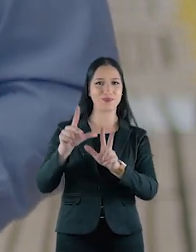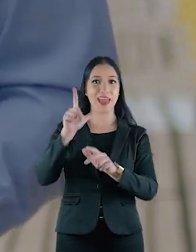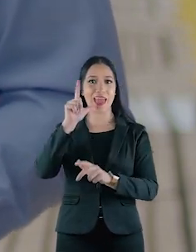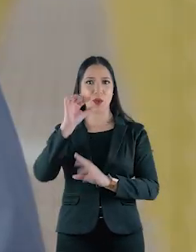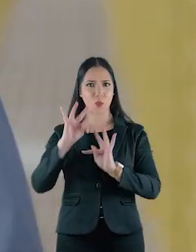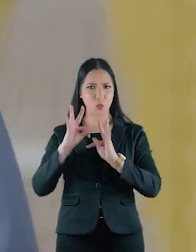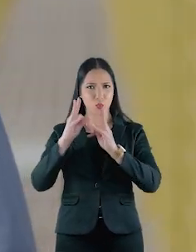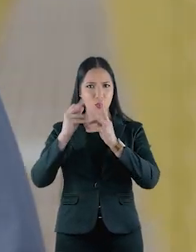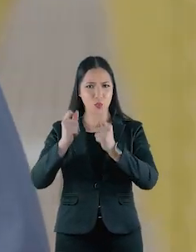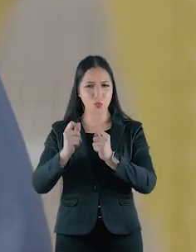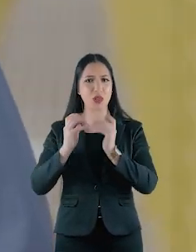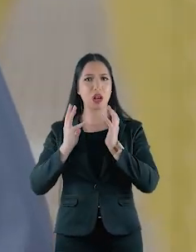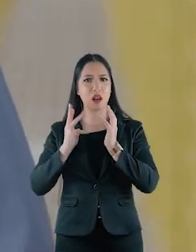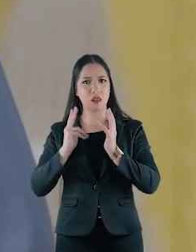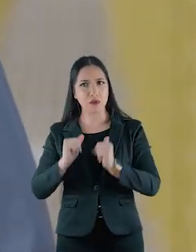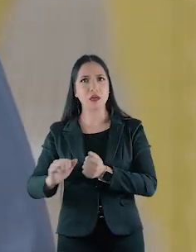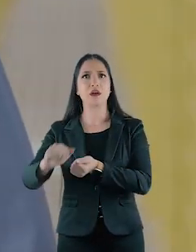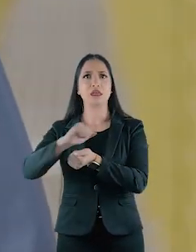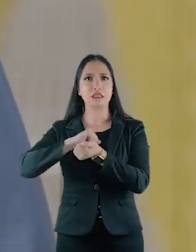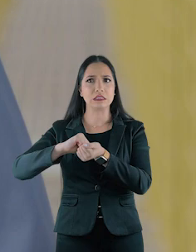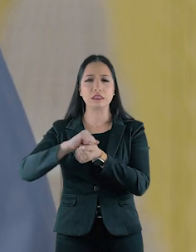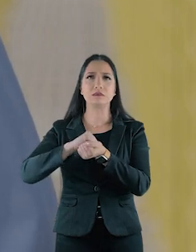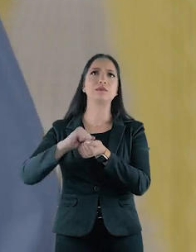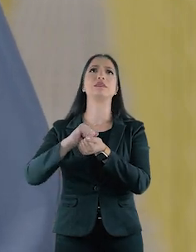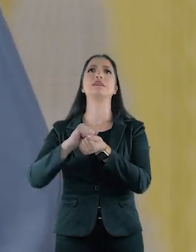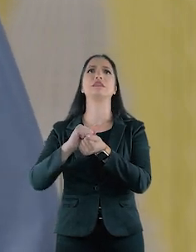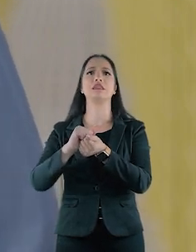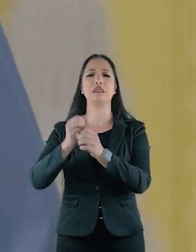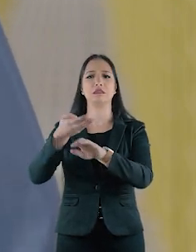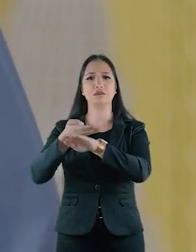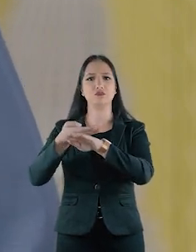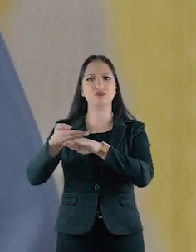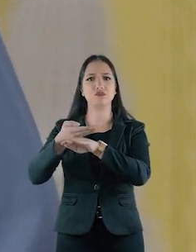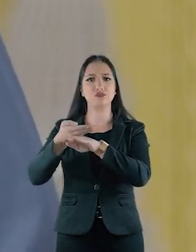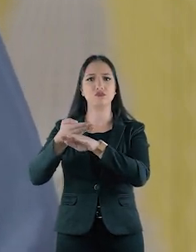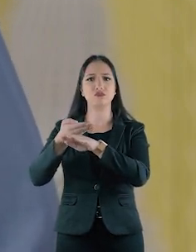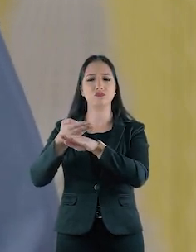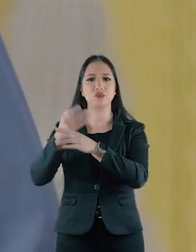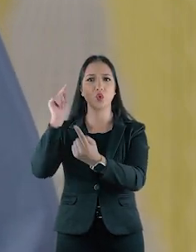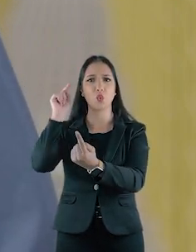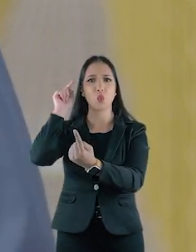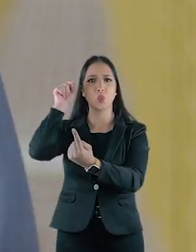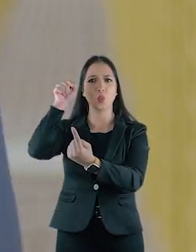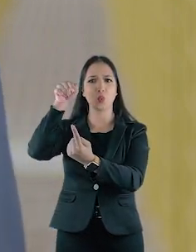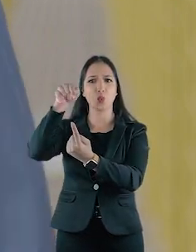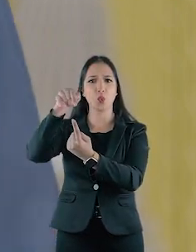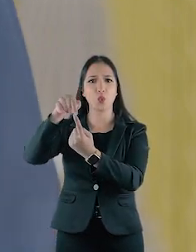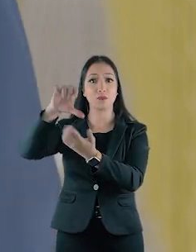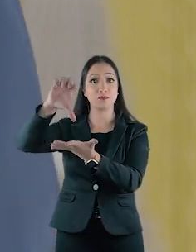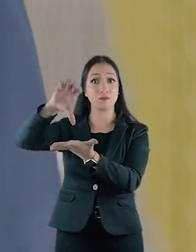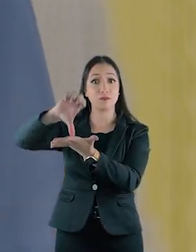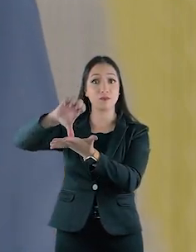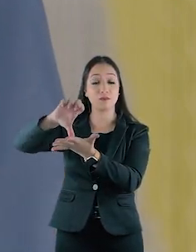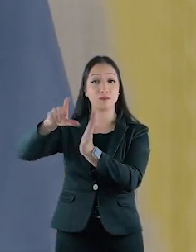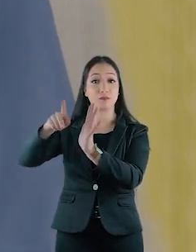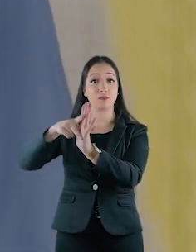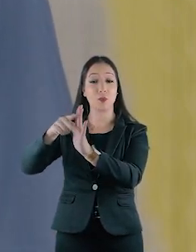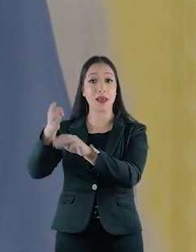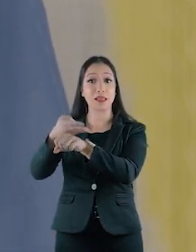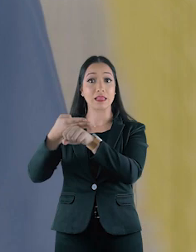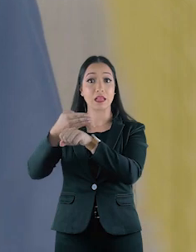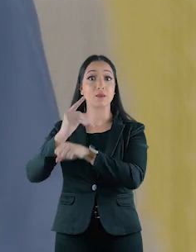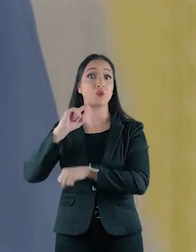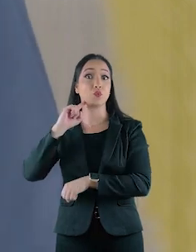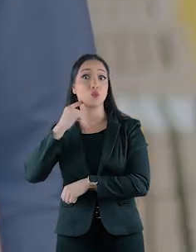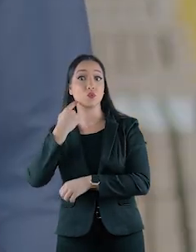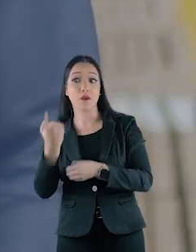No Capimbranco, toda essa água da lavagem de filtros, limpeza dos decantadores, ela é direcionada para a unidade de